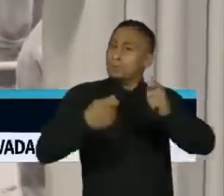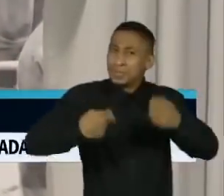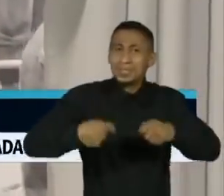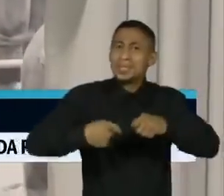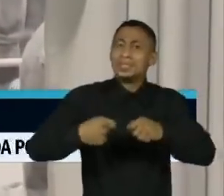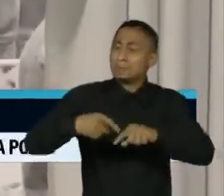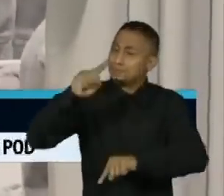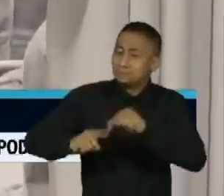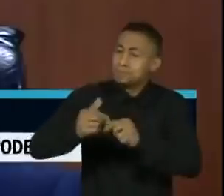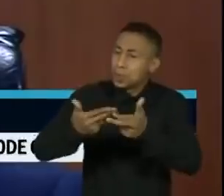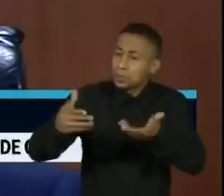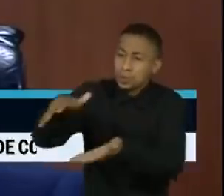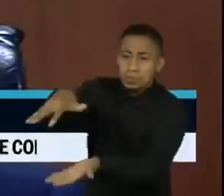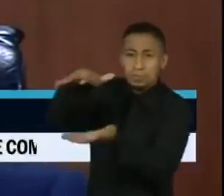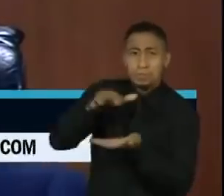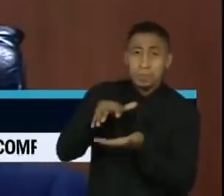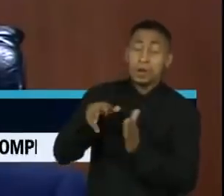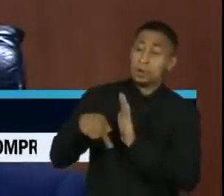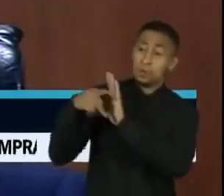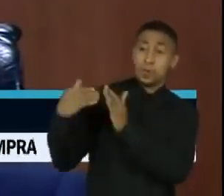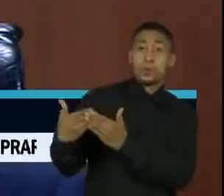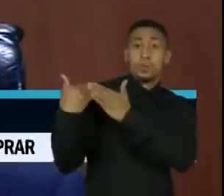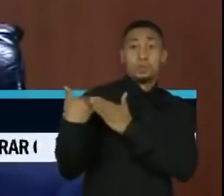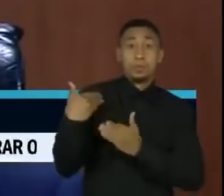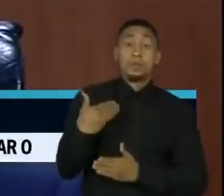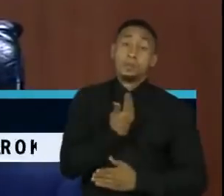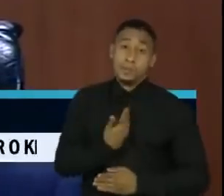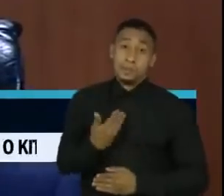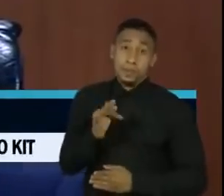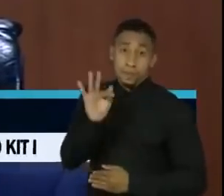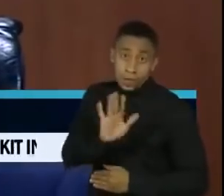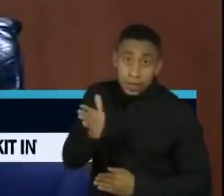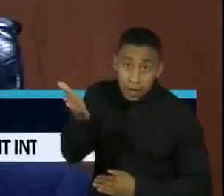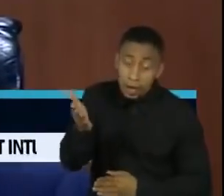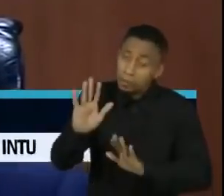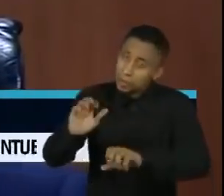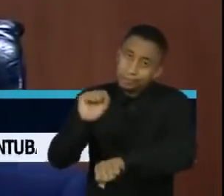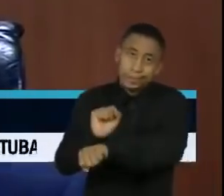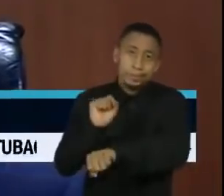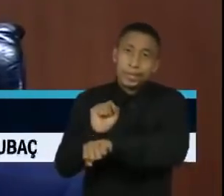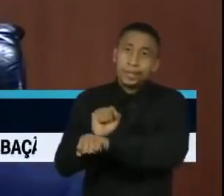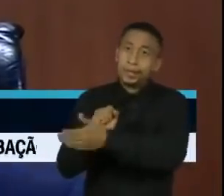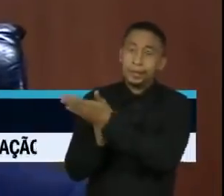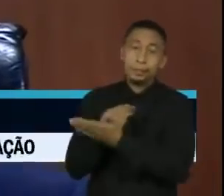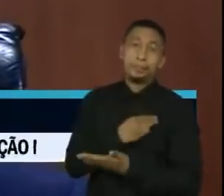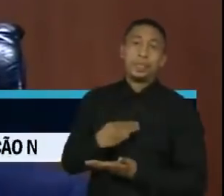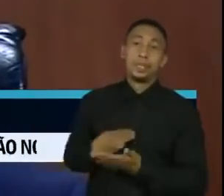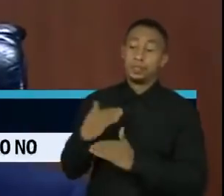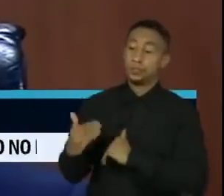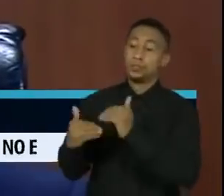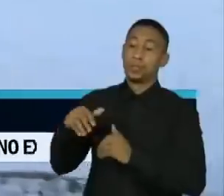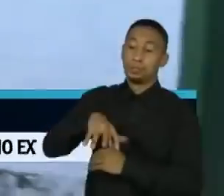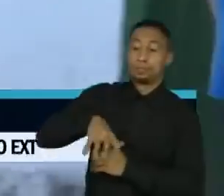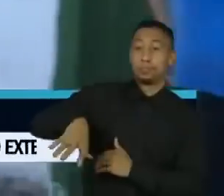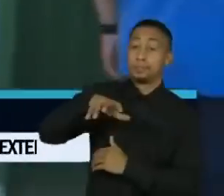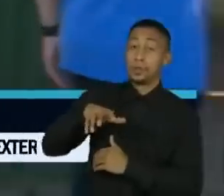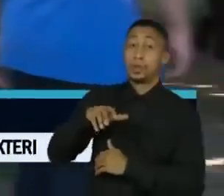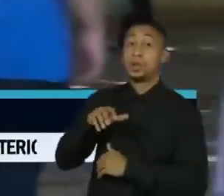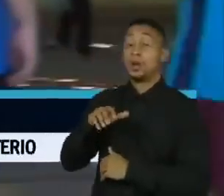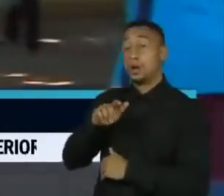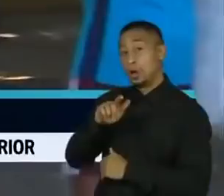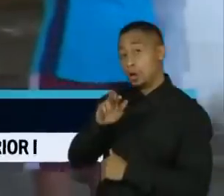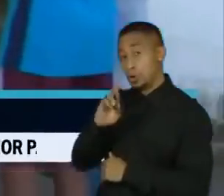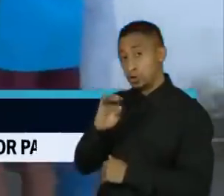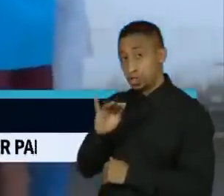federais. Mas antes, a determinação precisa passar pelo aval do ministro do Desenvolvimento Regional, Rogério Marinho. Em